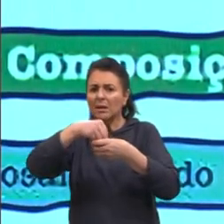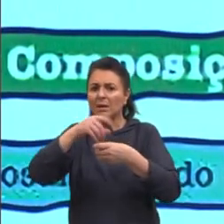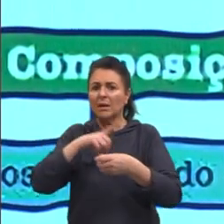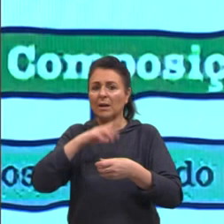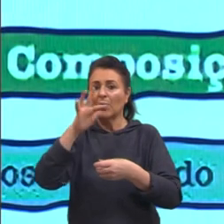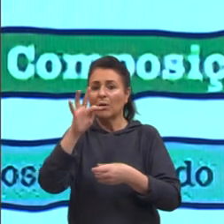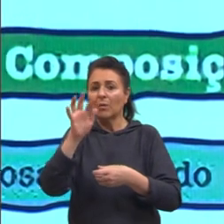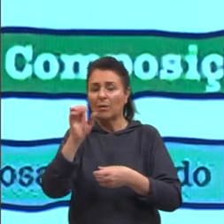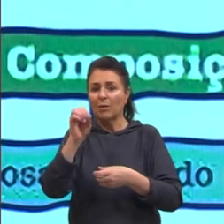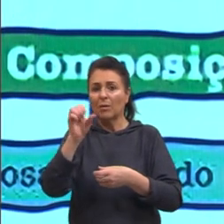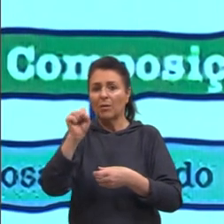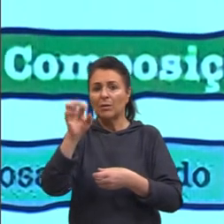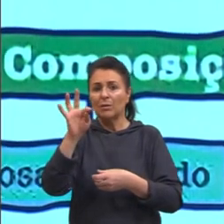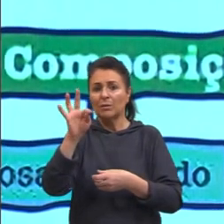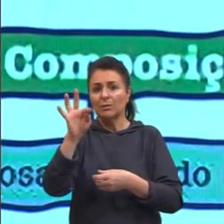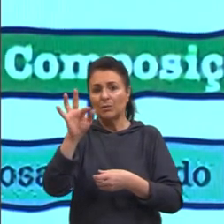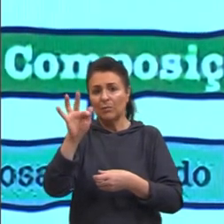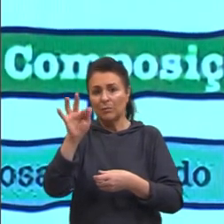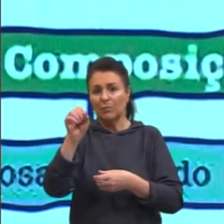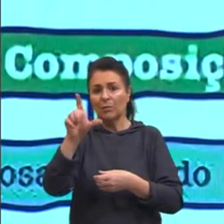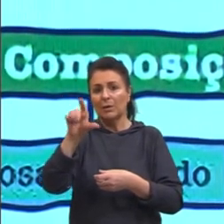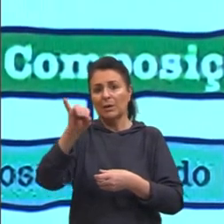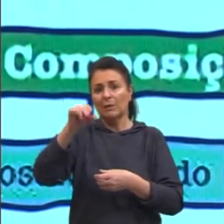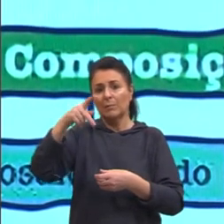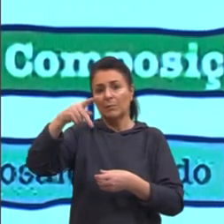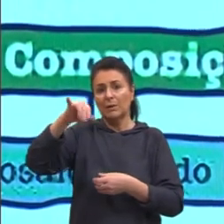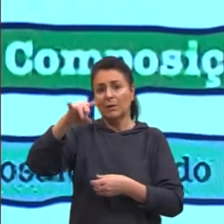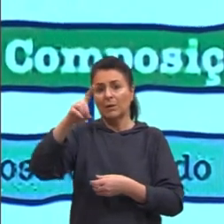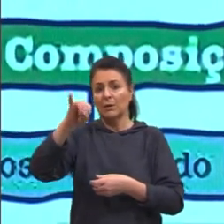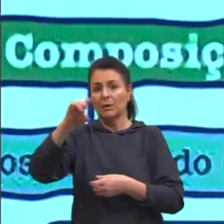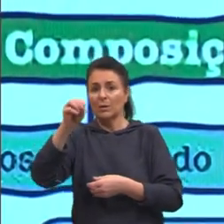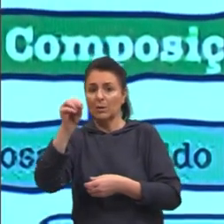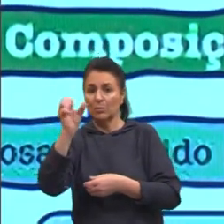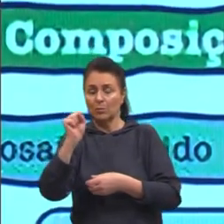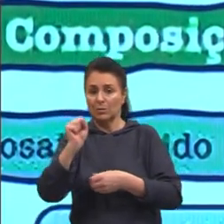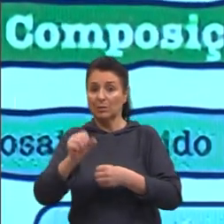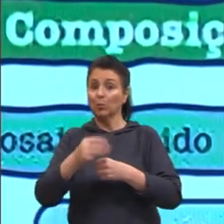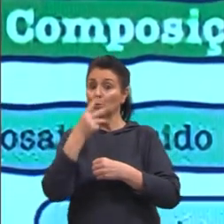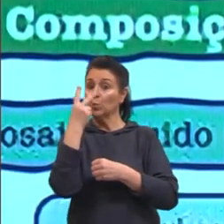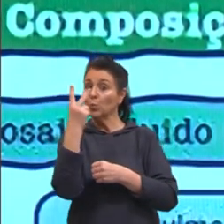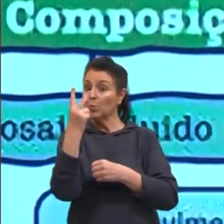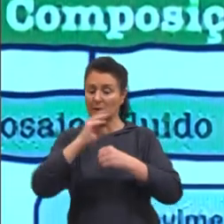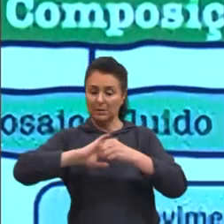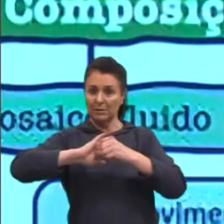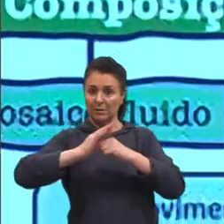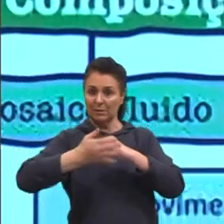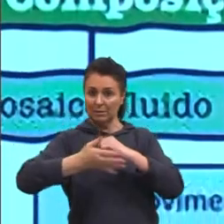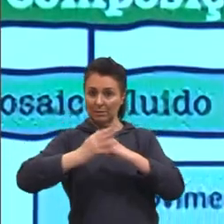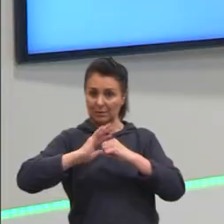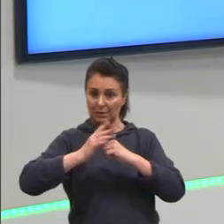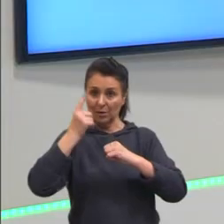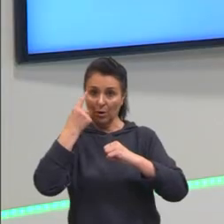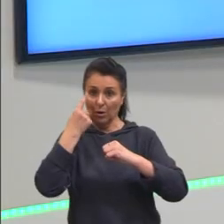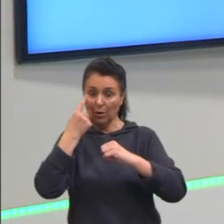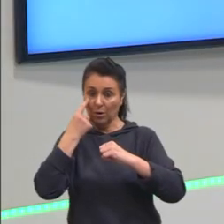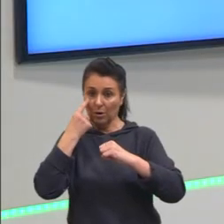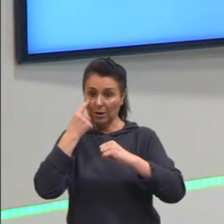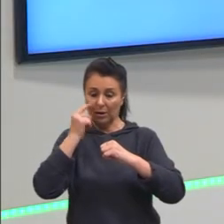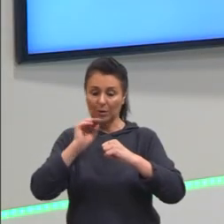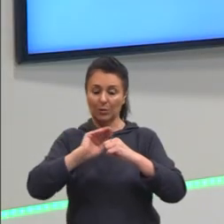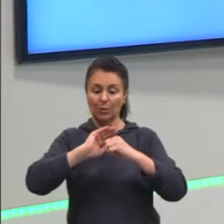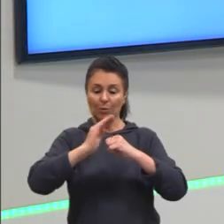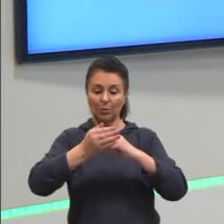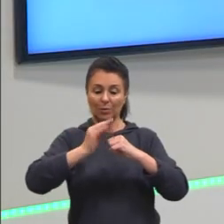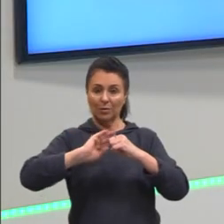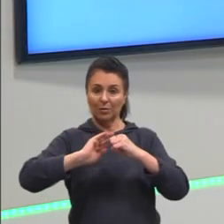fosfolipídios. Os fosfolipídios, então, são uma bicamada. Aqui na imagem, como se fossem duas